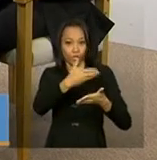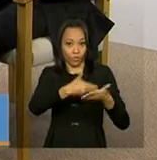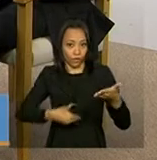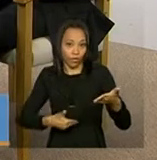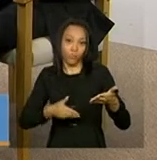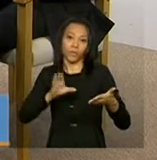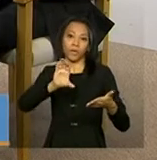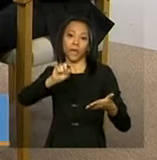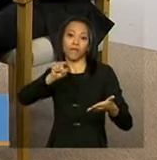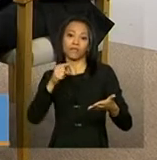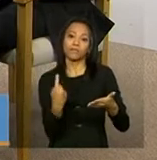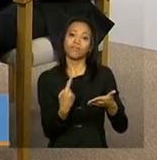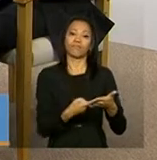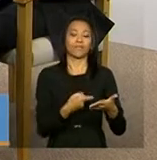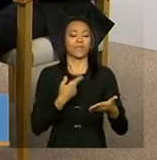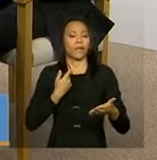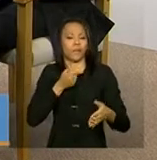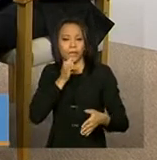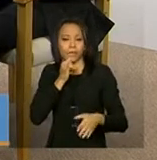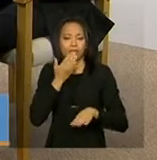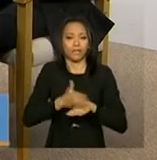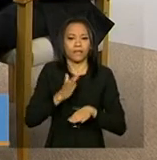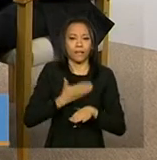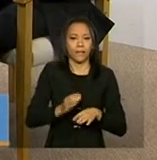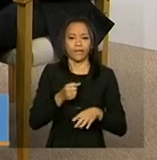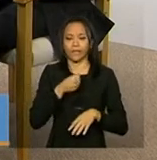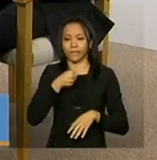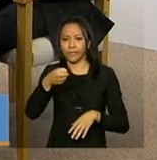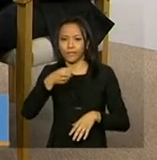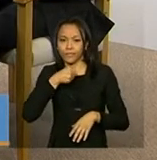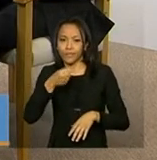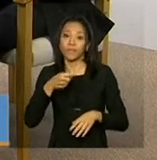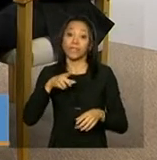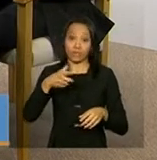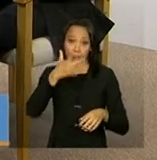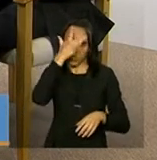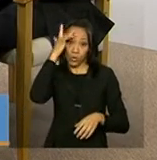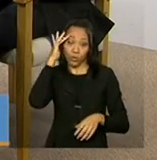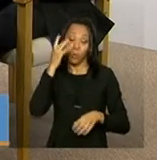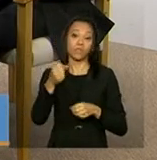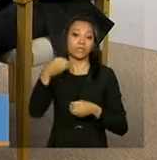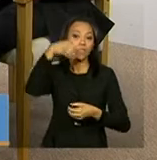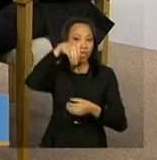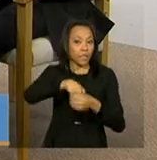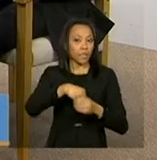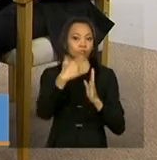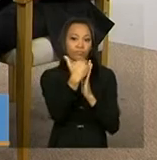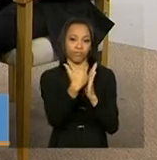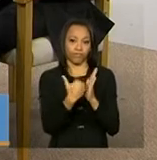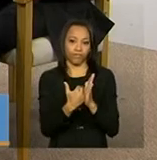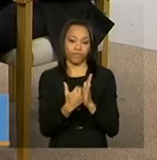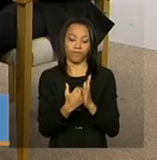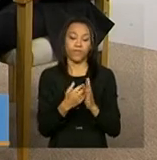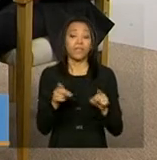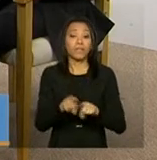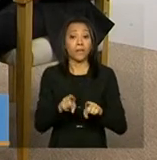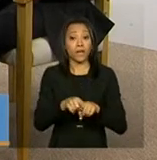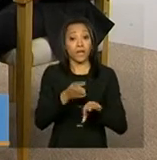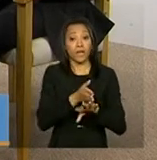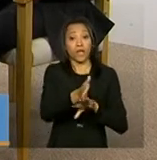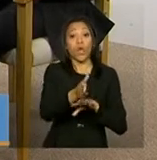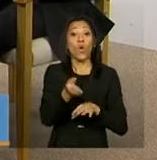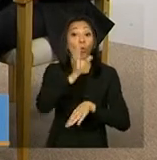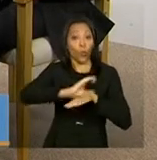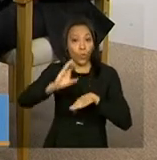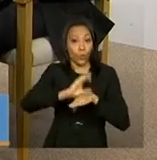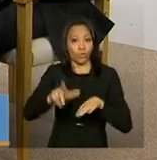os treinamentos de entrevistadores do cadastro único. E também, agora, para os cursos de gestão,